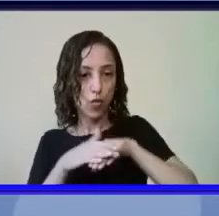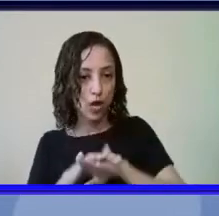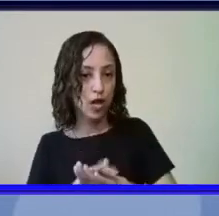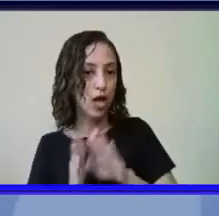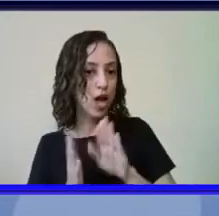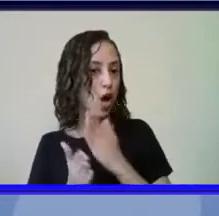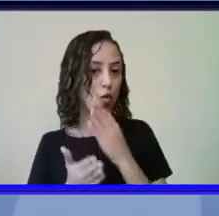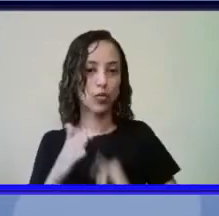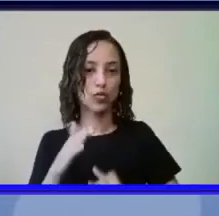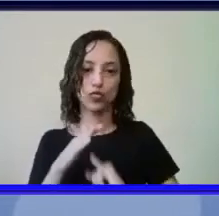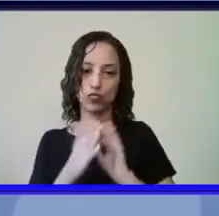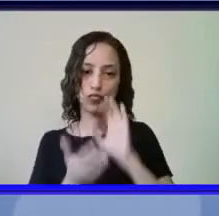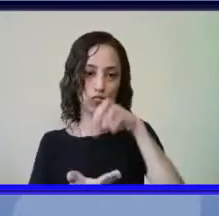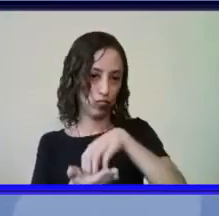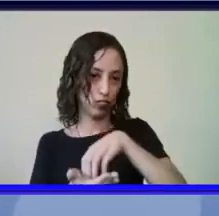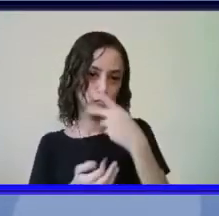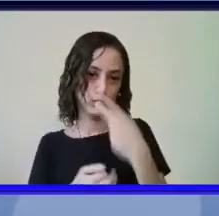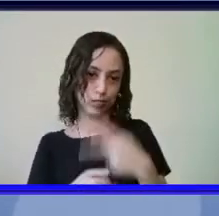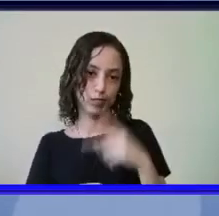em alguma instituição brasileira